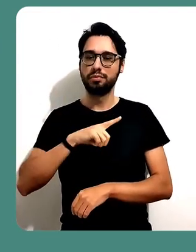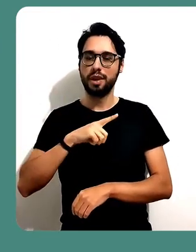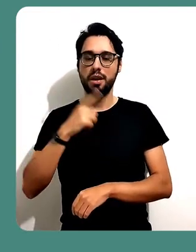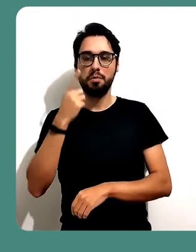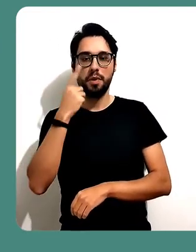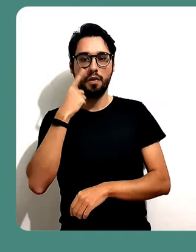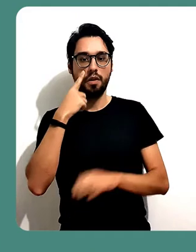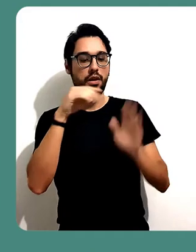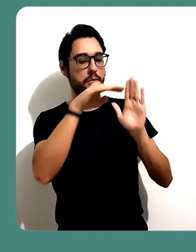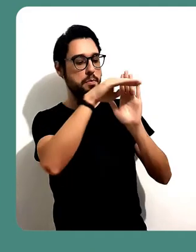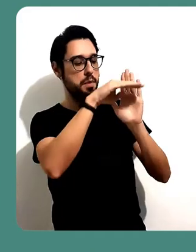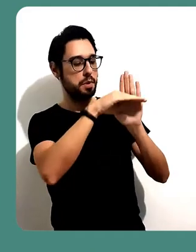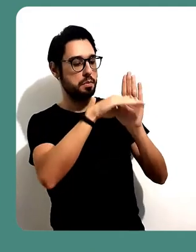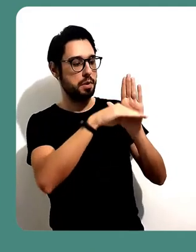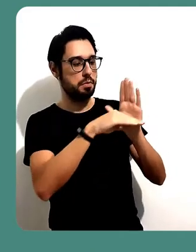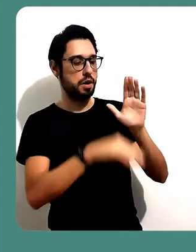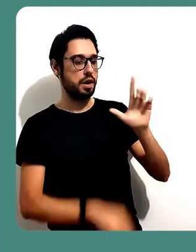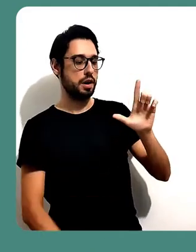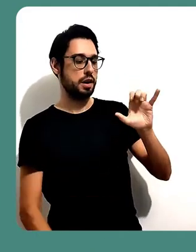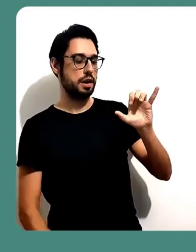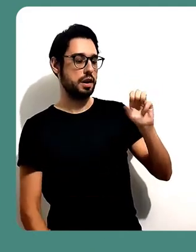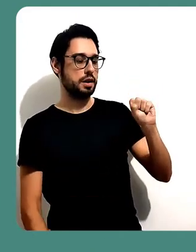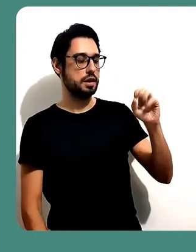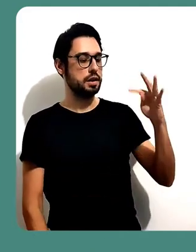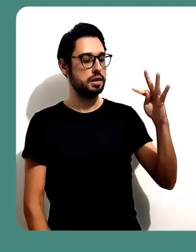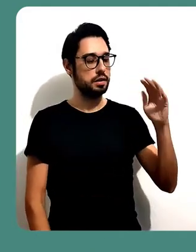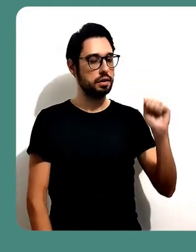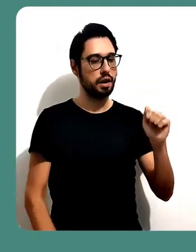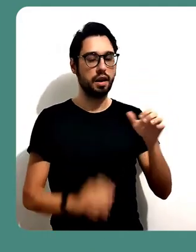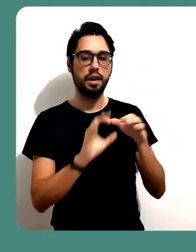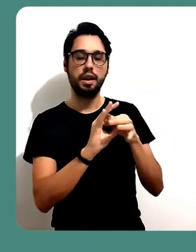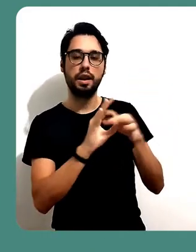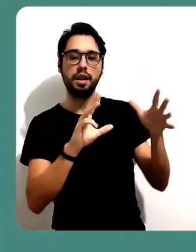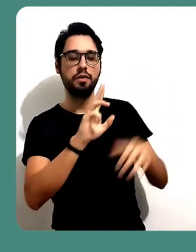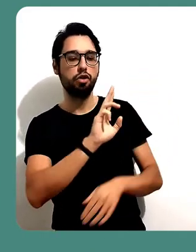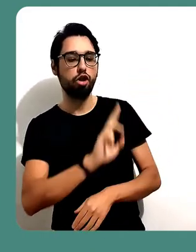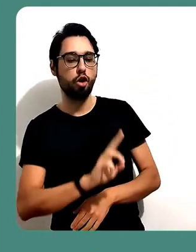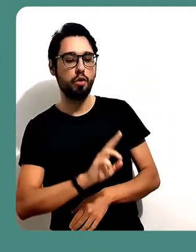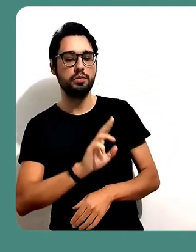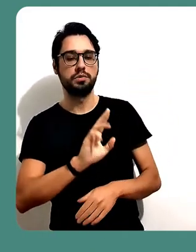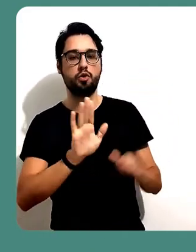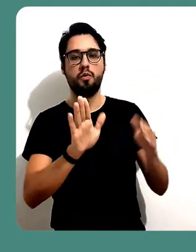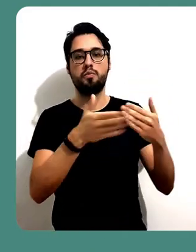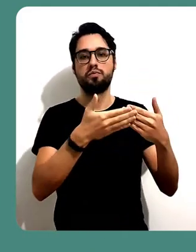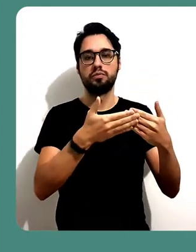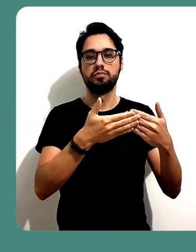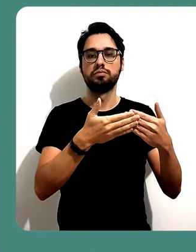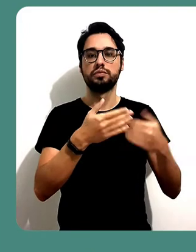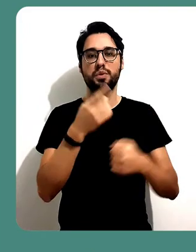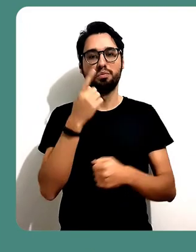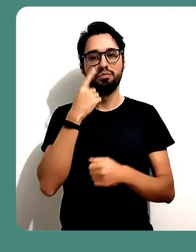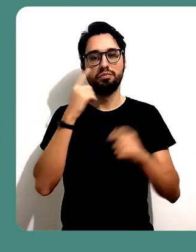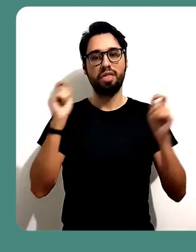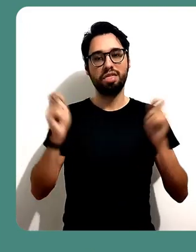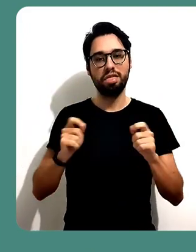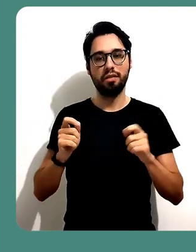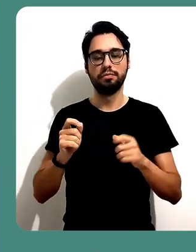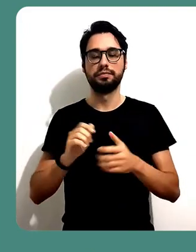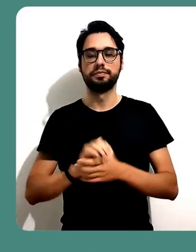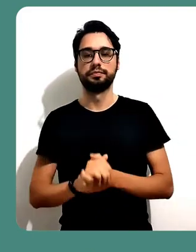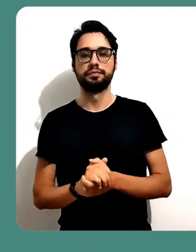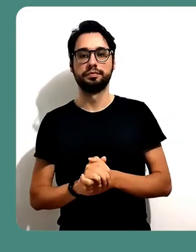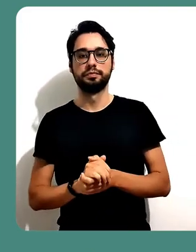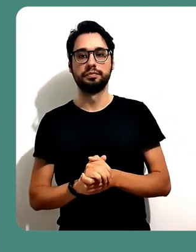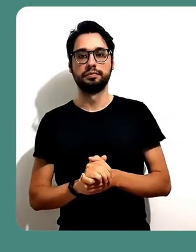edição das notas compartilhadas e até mesmo veja a lista com os outros participantes da reunião. Tudo isso você pode definir